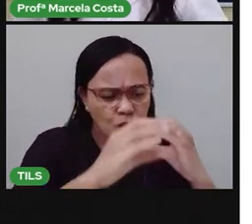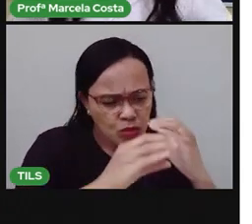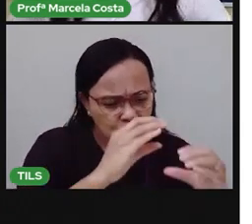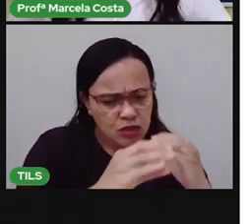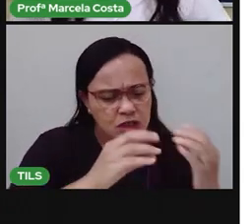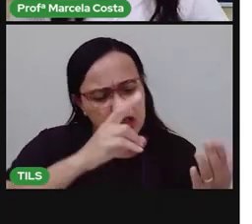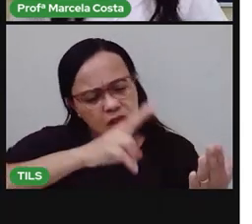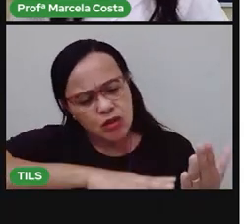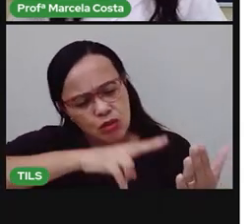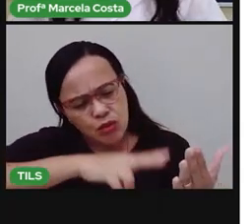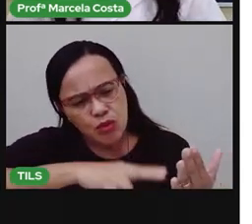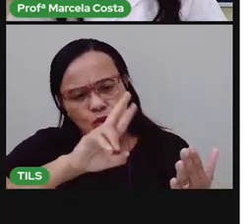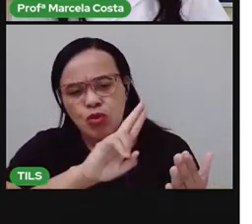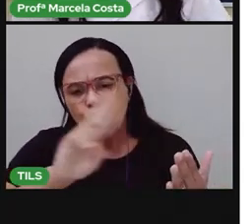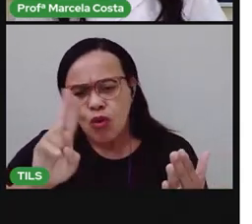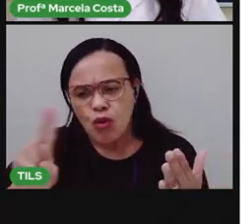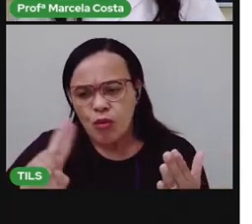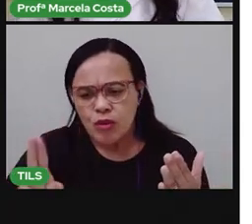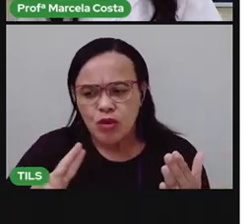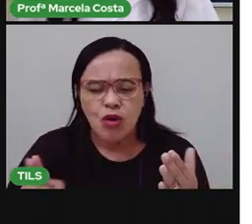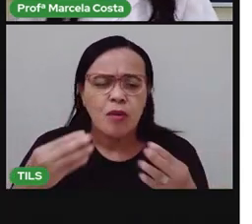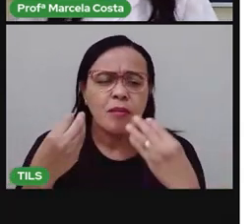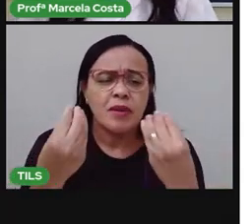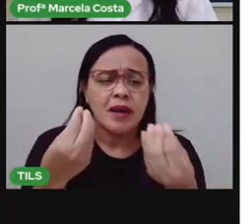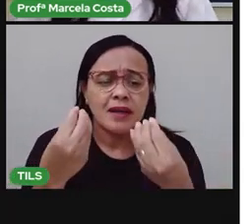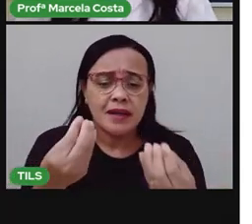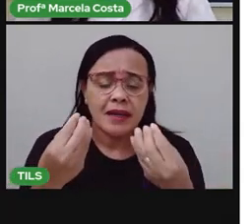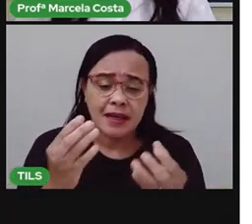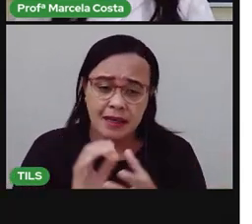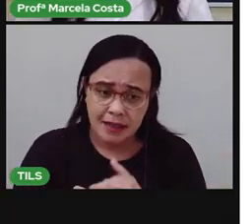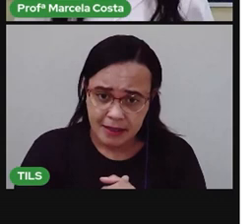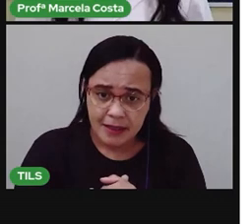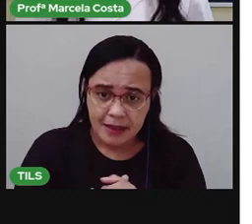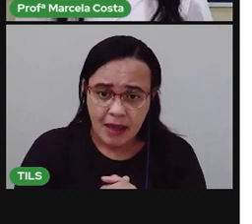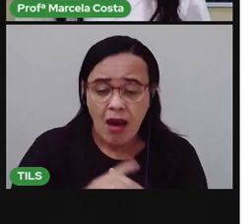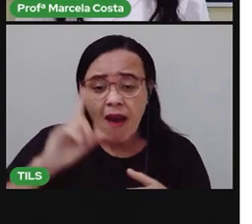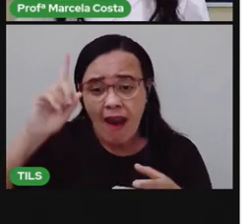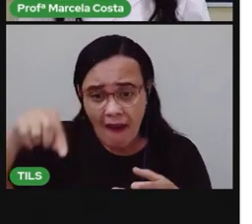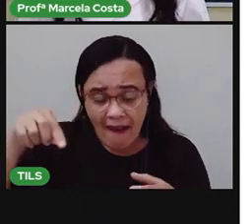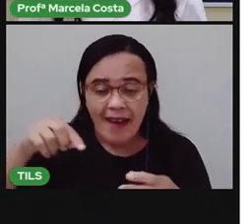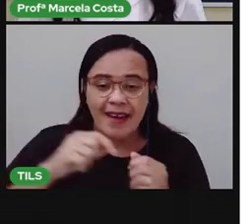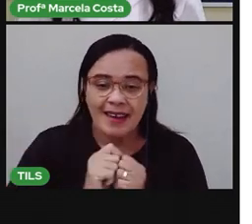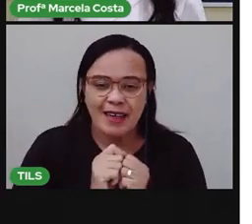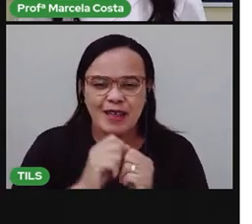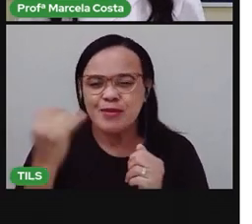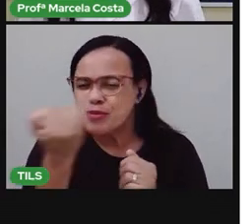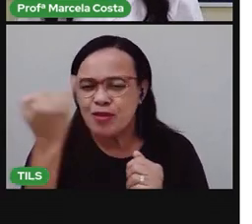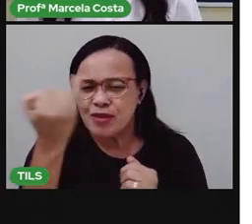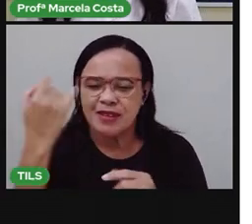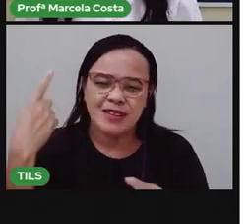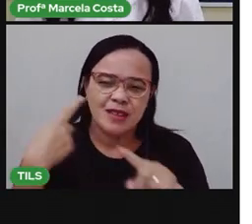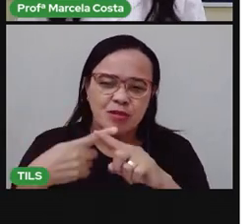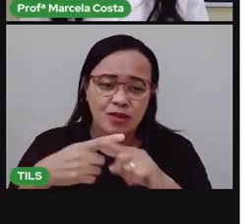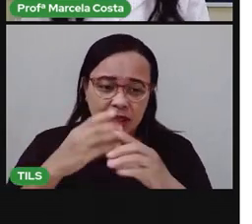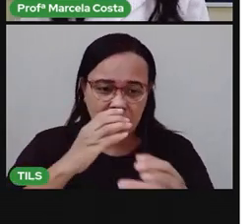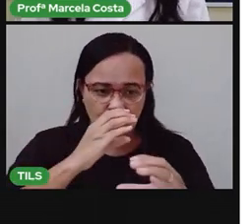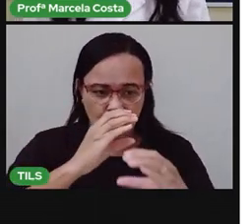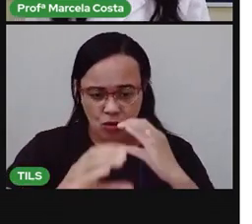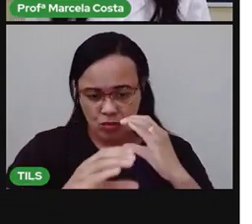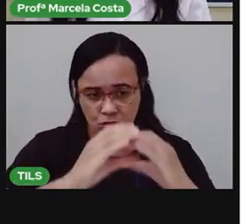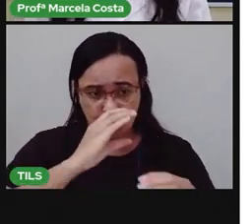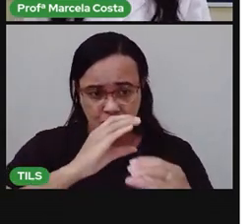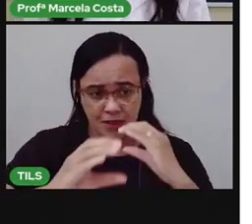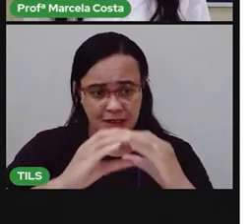O rótulo, crianças, é um tipo de comunicação visual, né? Da mesma forma que a gente se comunica de maneira